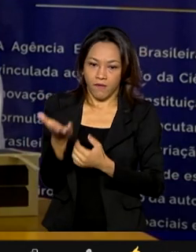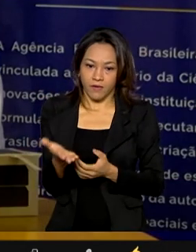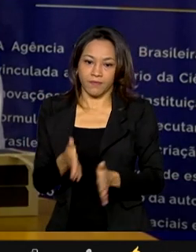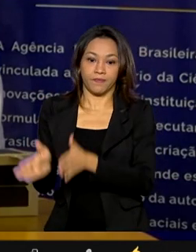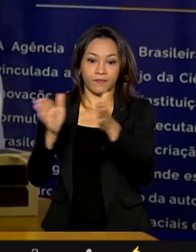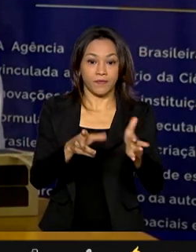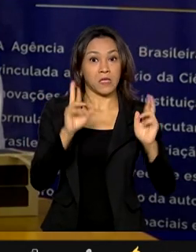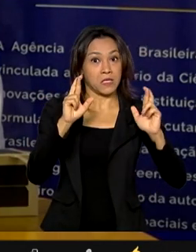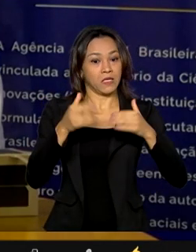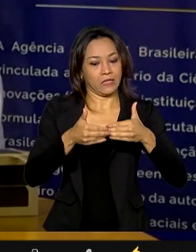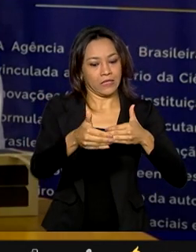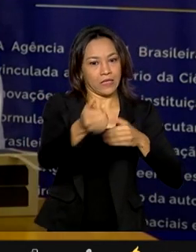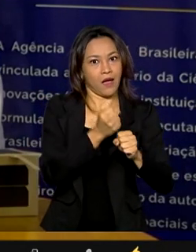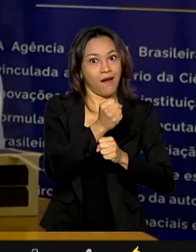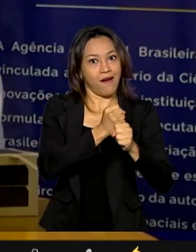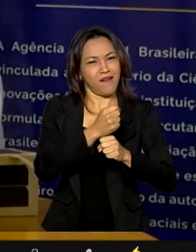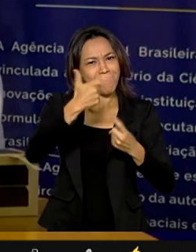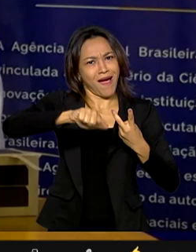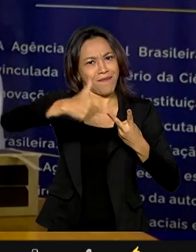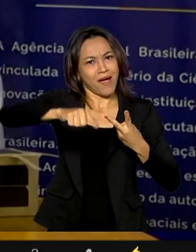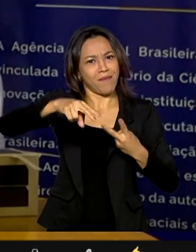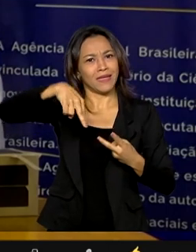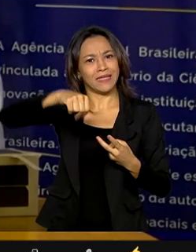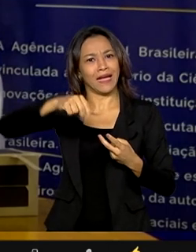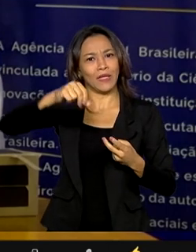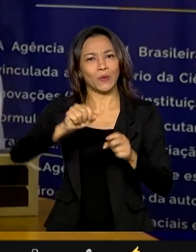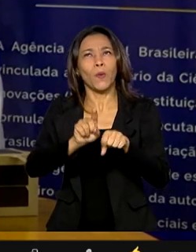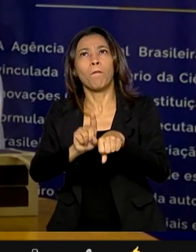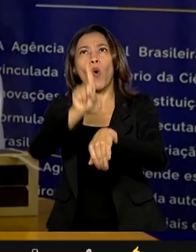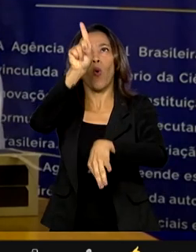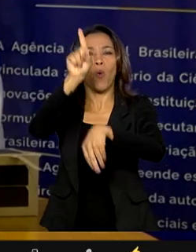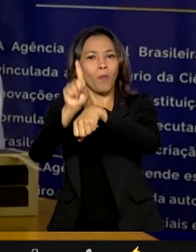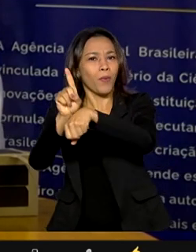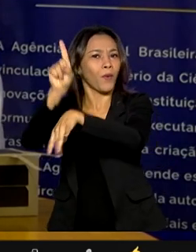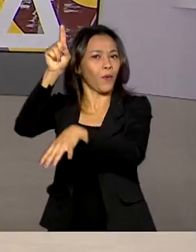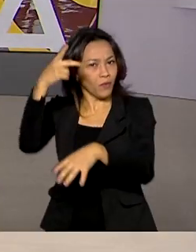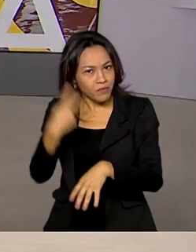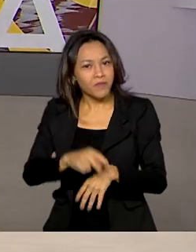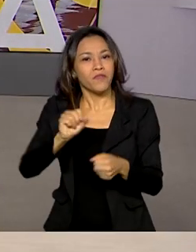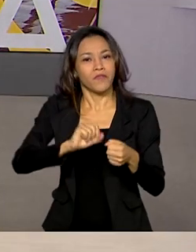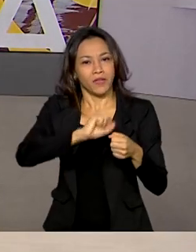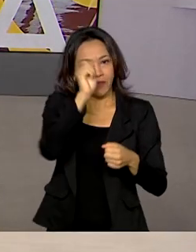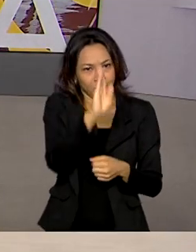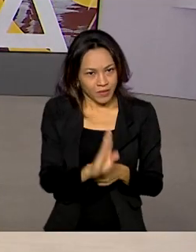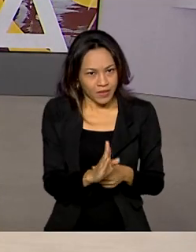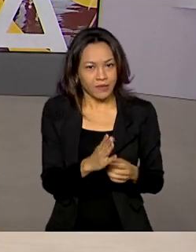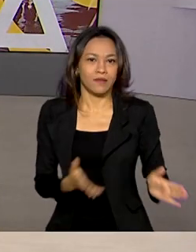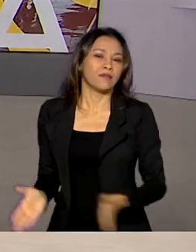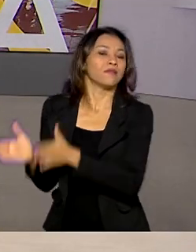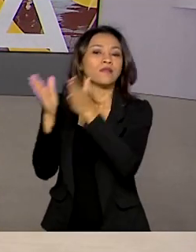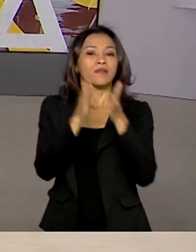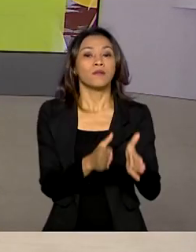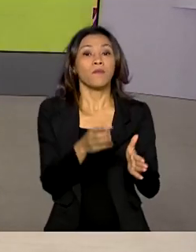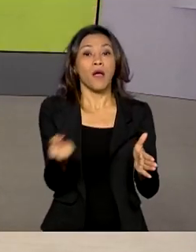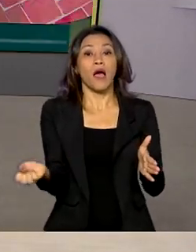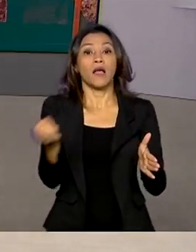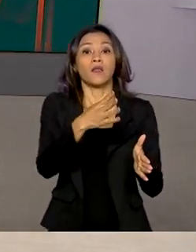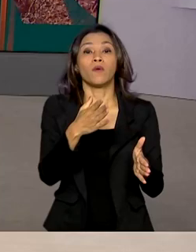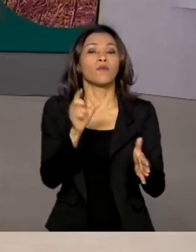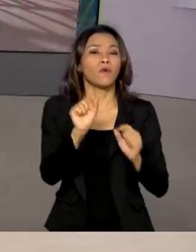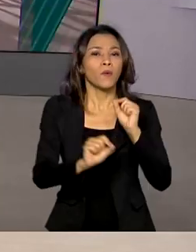nós teremos muito mais nano-satélites sendo lançados, produzidos e lançados do Brasil. A nova fase do auxílio